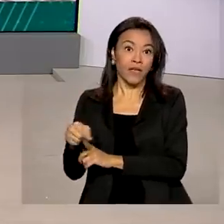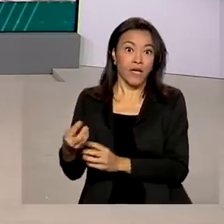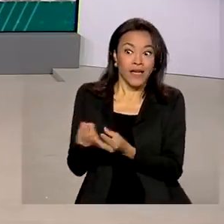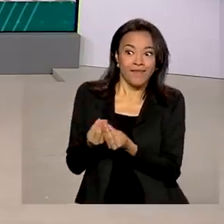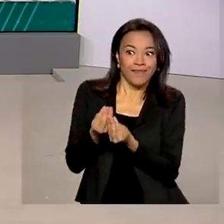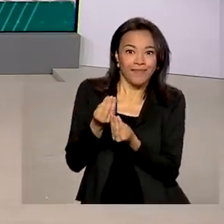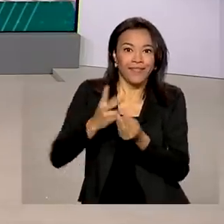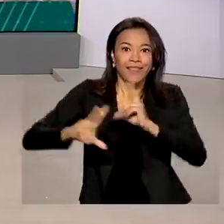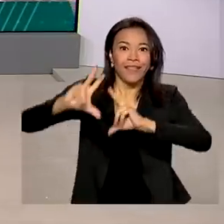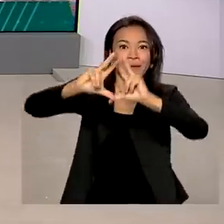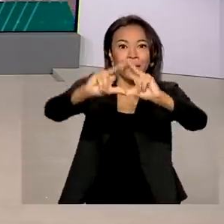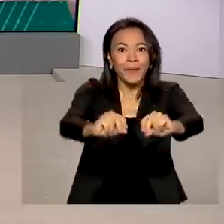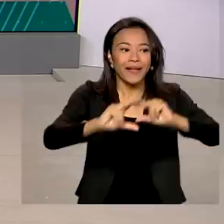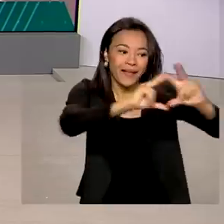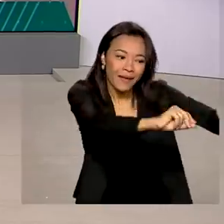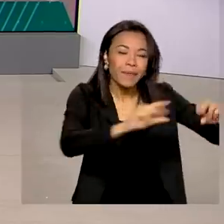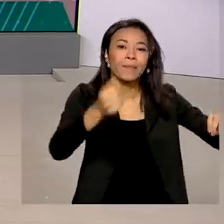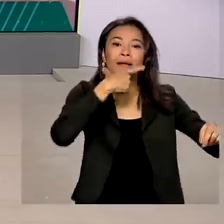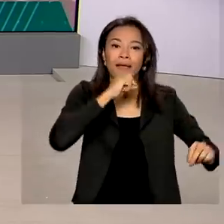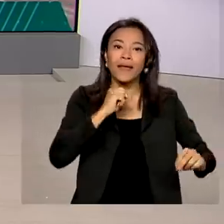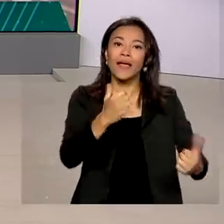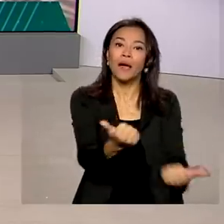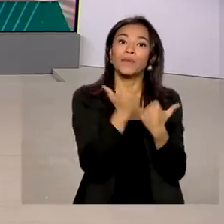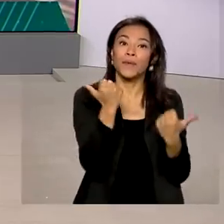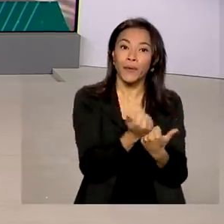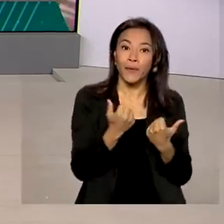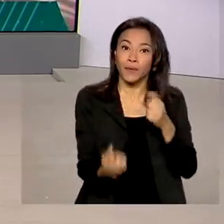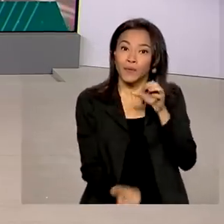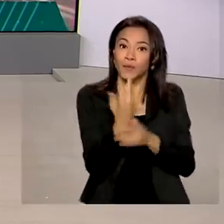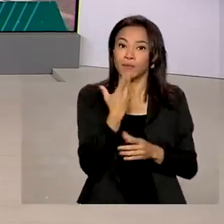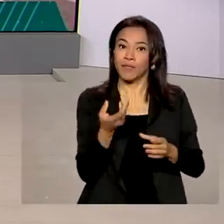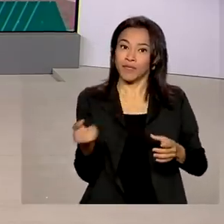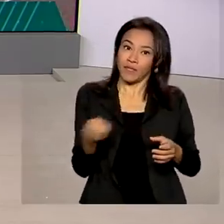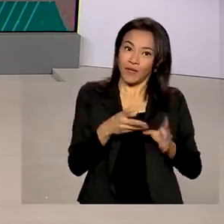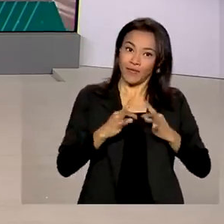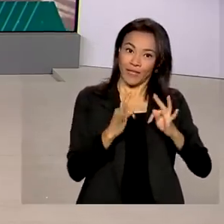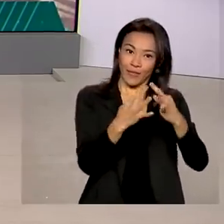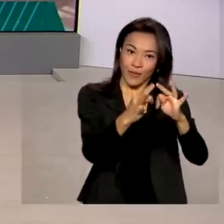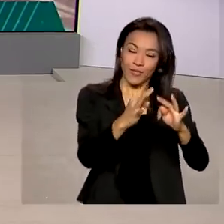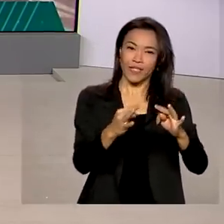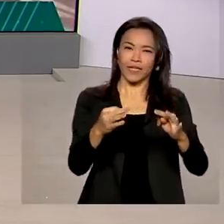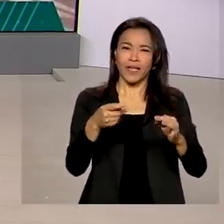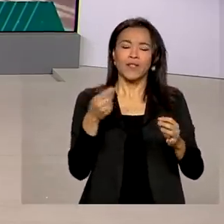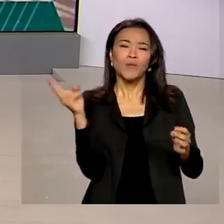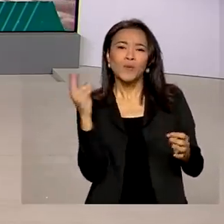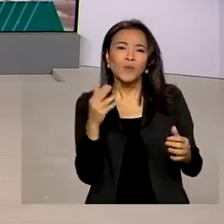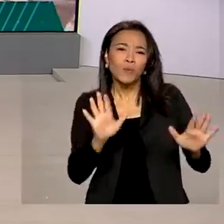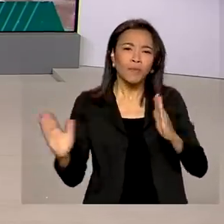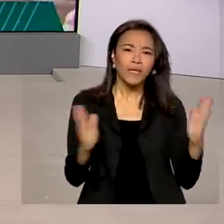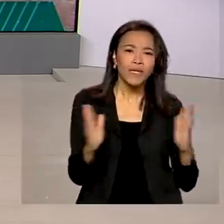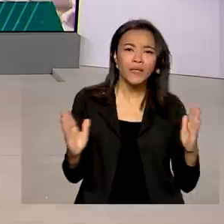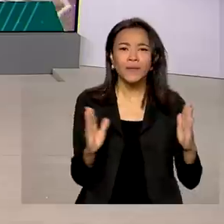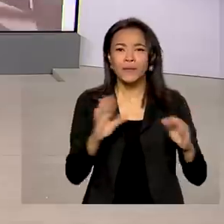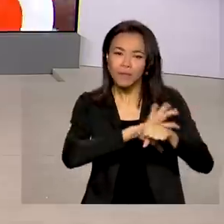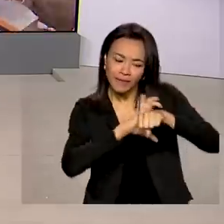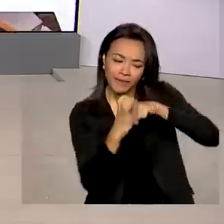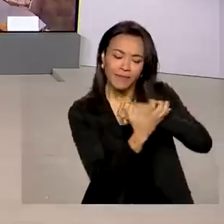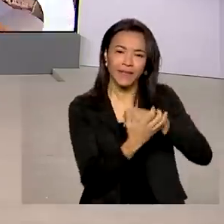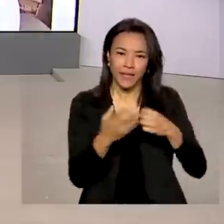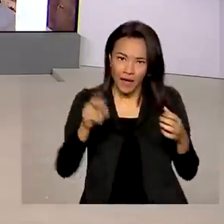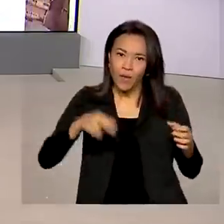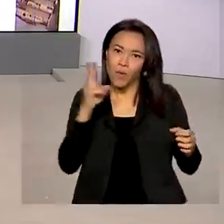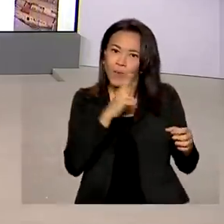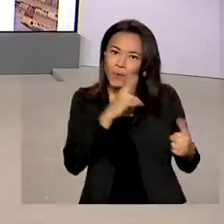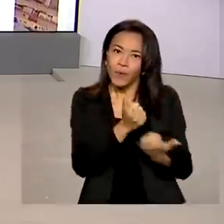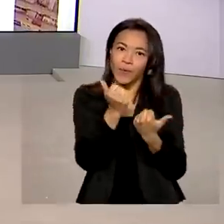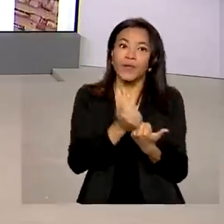exemplo, o auxílio emergencial. Por conta dessa tecnologia e do cruzamento de dados, prejuízos foram evitados aos cofres